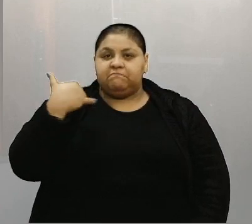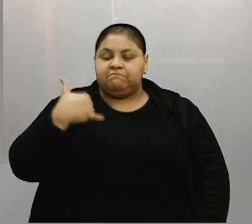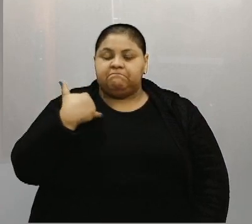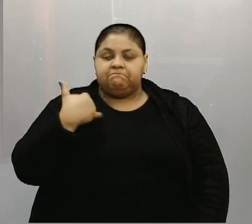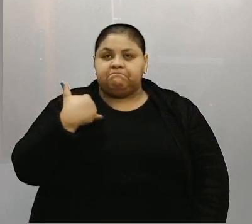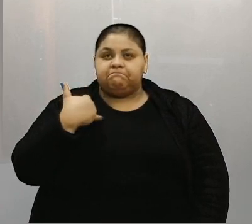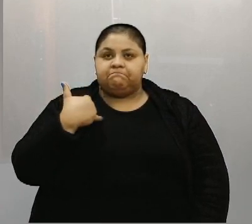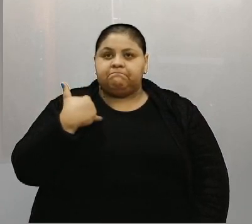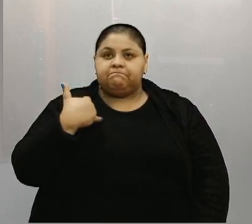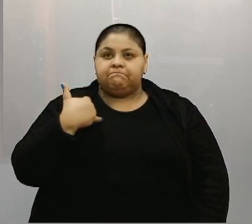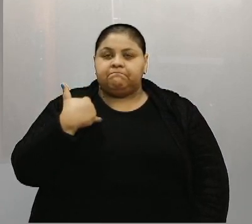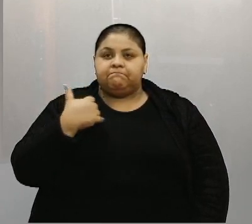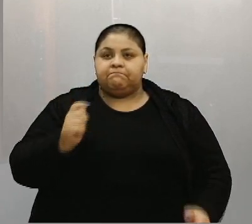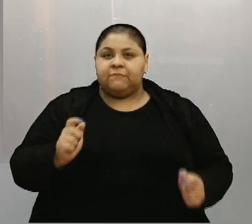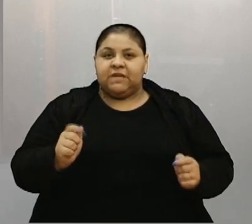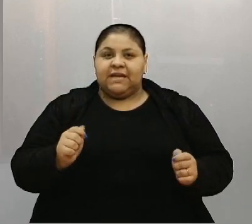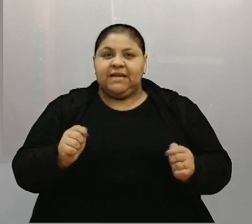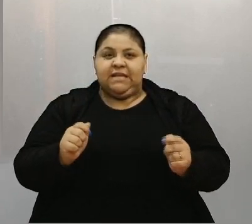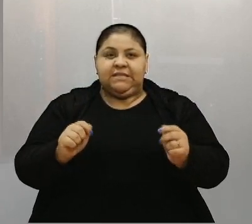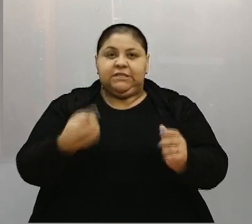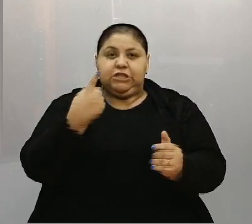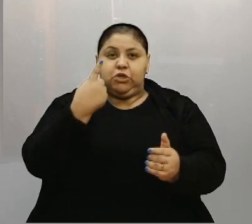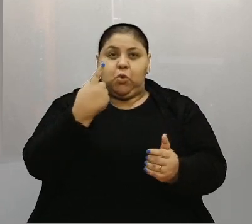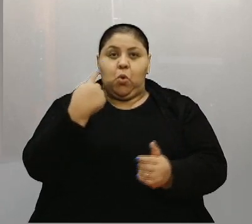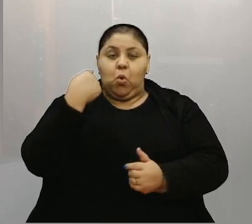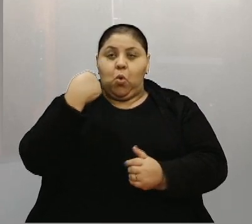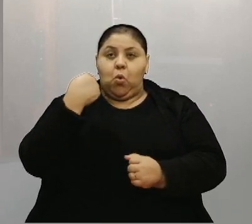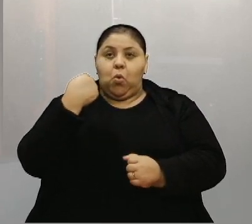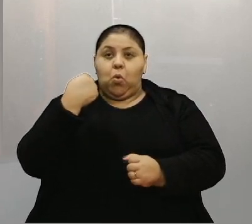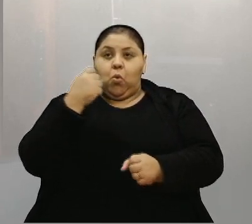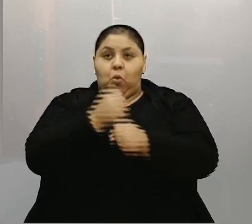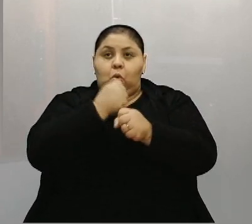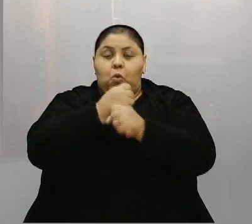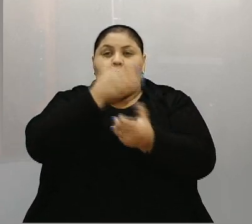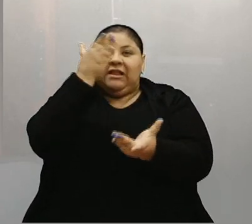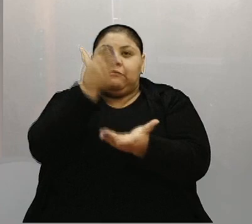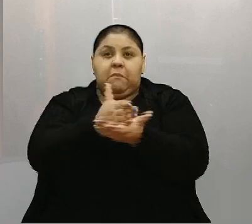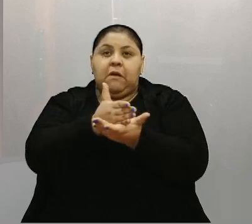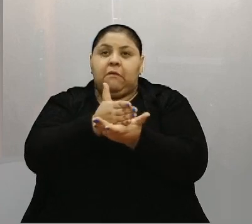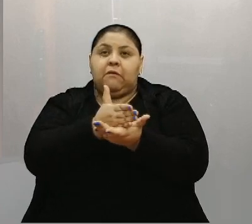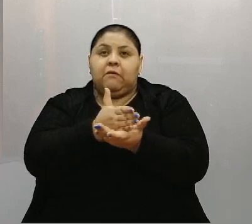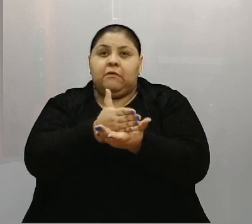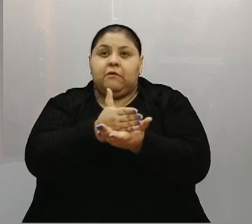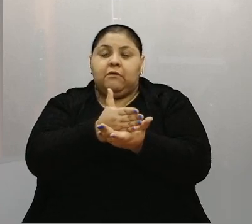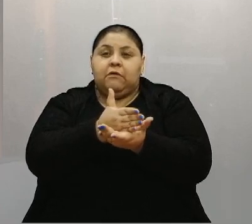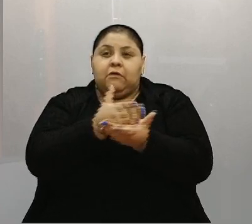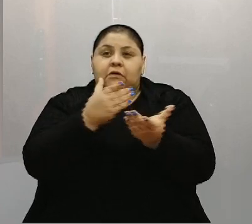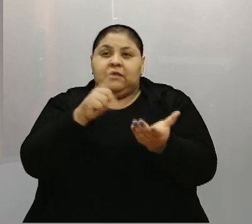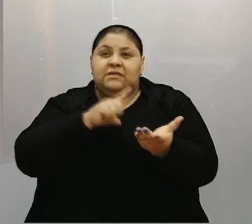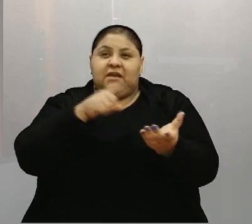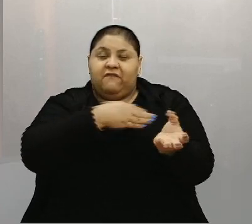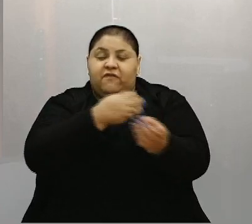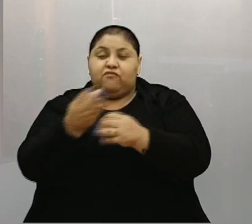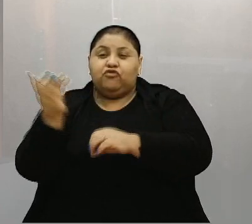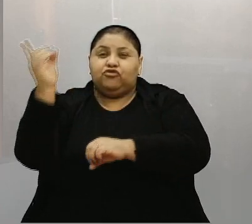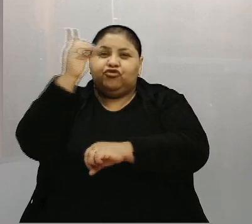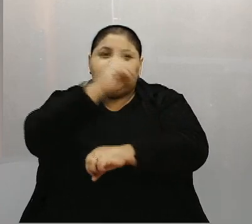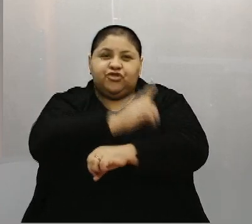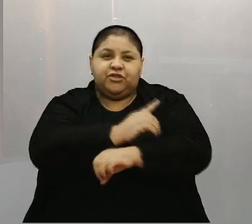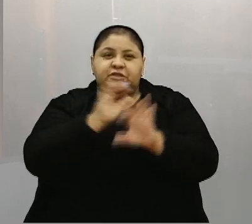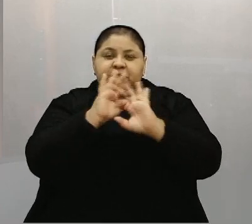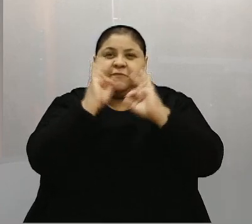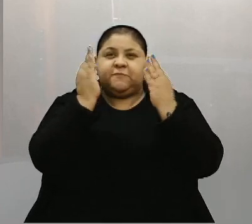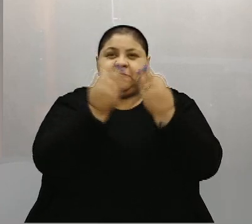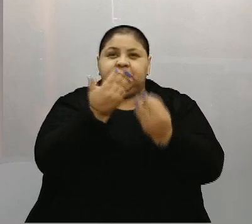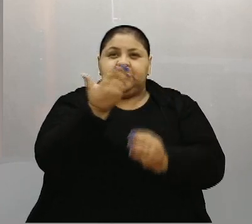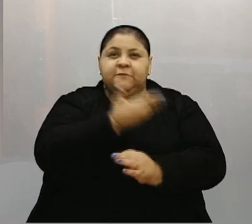Sofreu câncer um ano e meio. Estava enfermo. Passou vários dias aí, a família, amigos. Sei